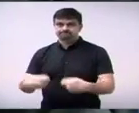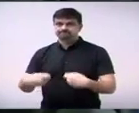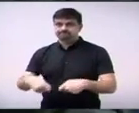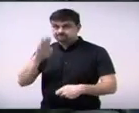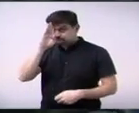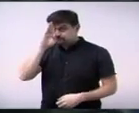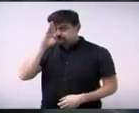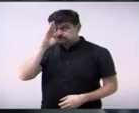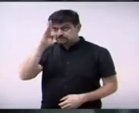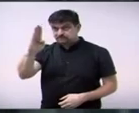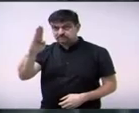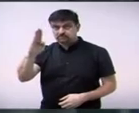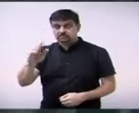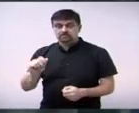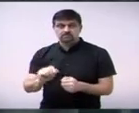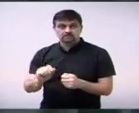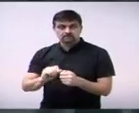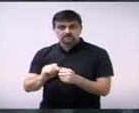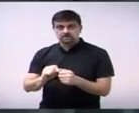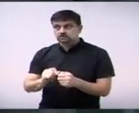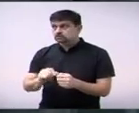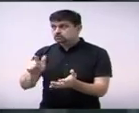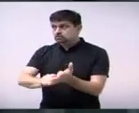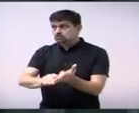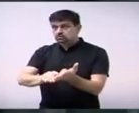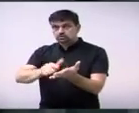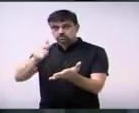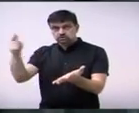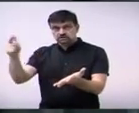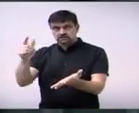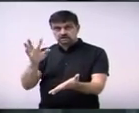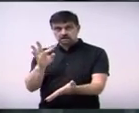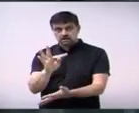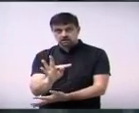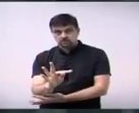uma mensagem para o jornal a tribuna